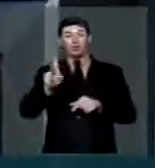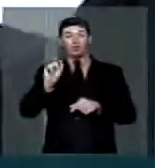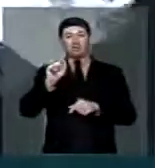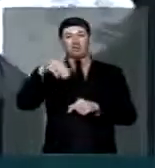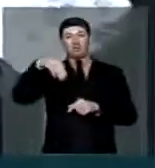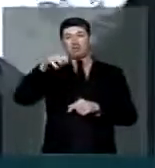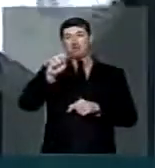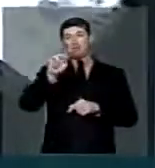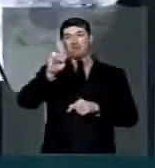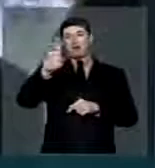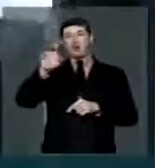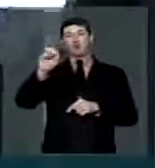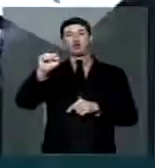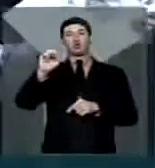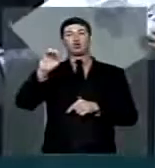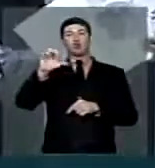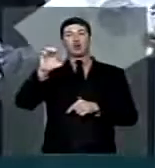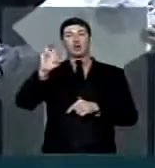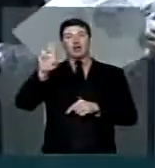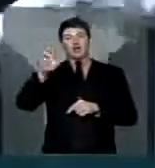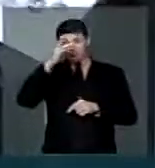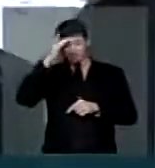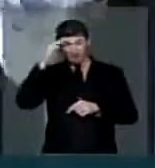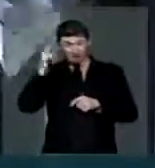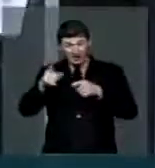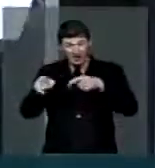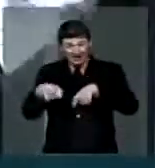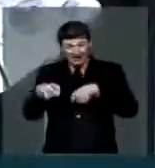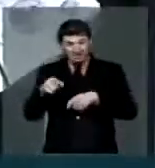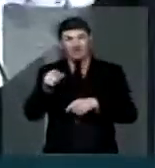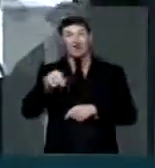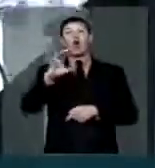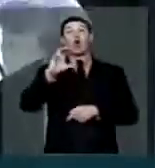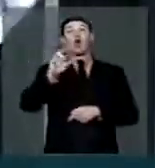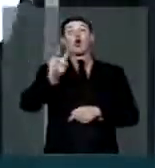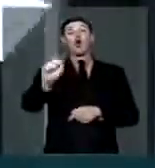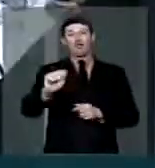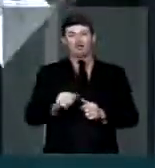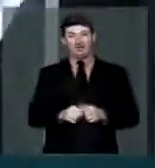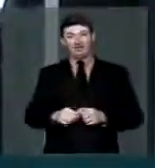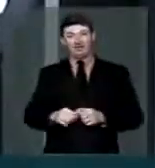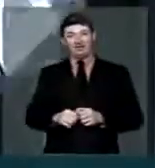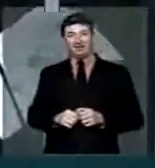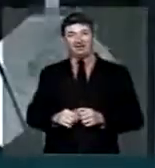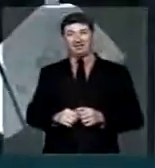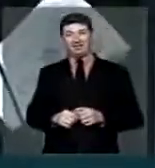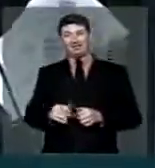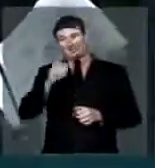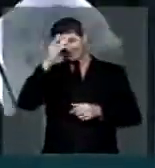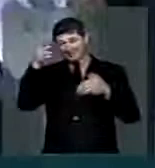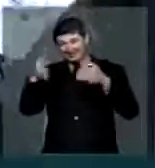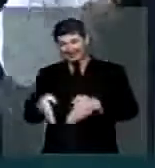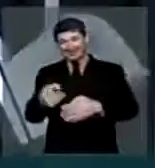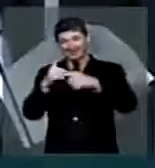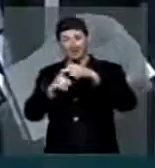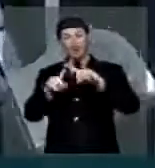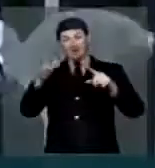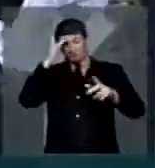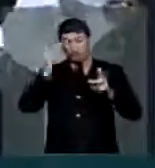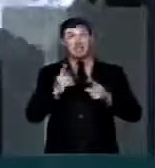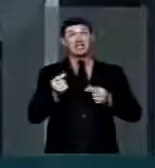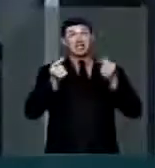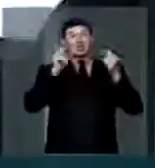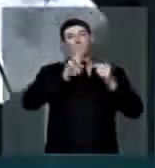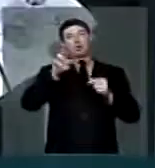Mausoléu. Por Caboclo, no interior, o nome mesmo é Cova, onde o cidadão se enterra. Mas, para os ricos,